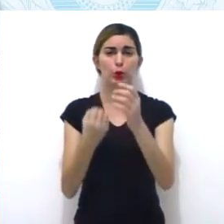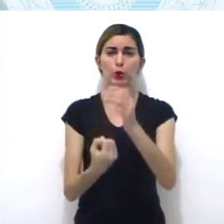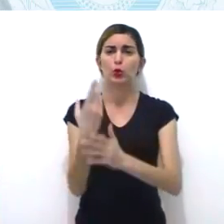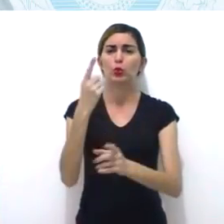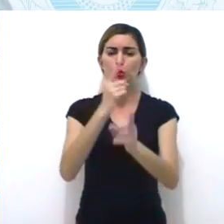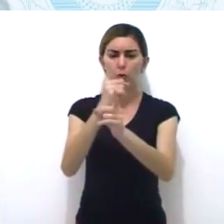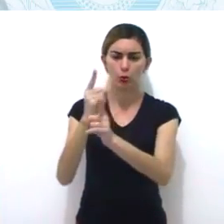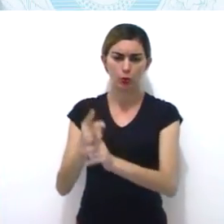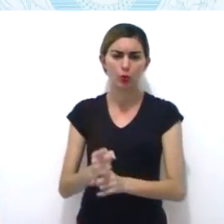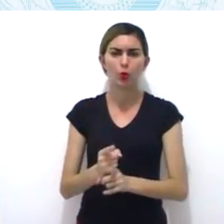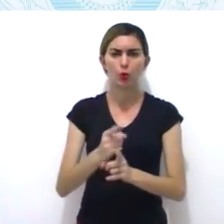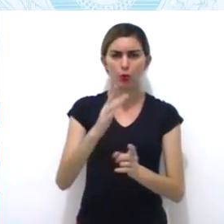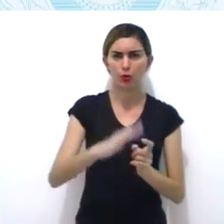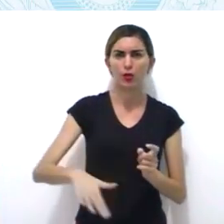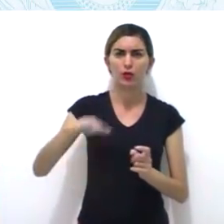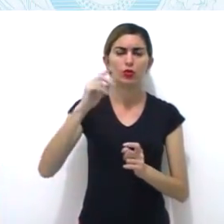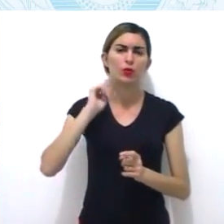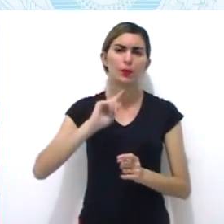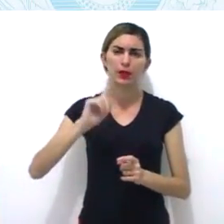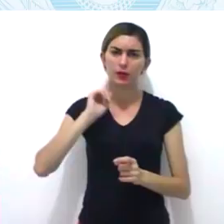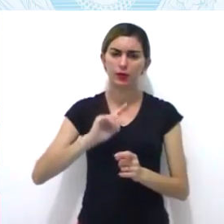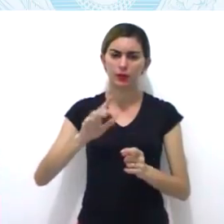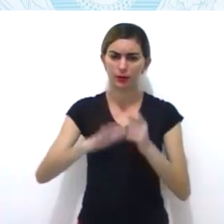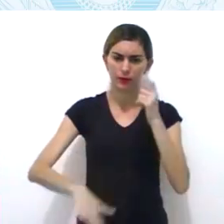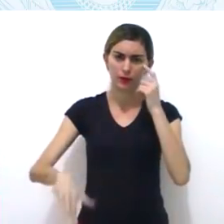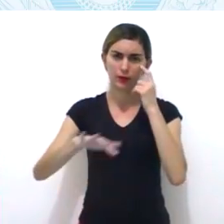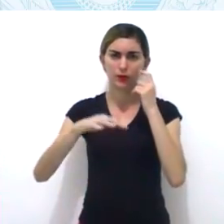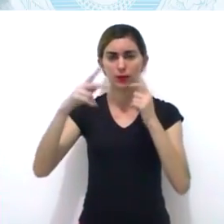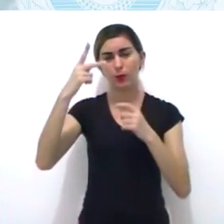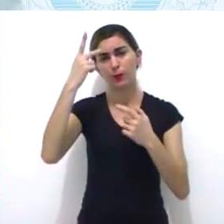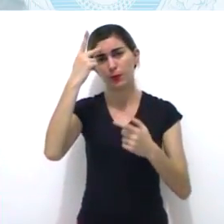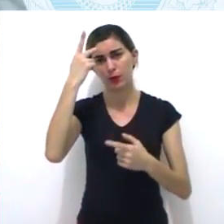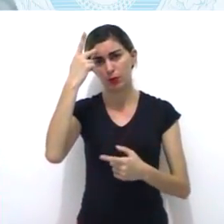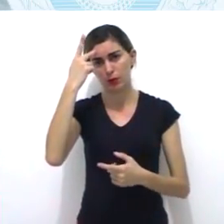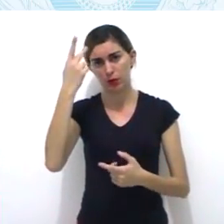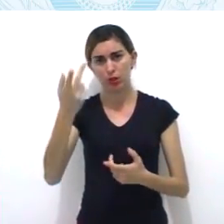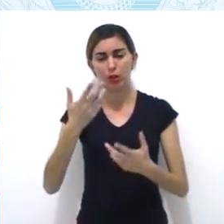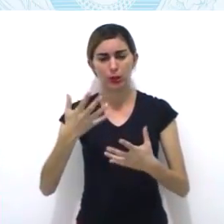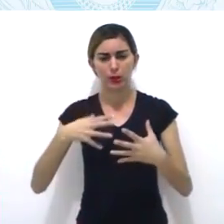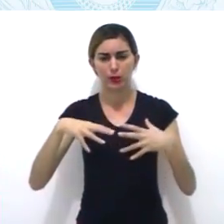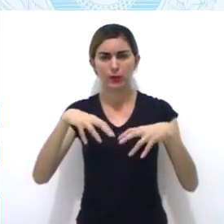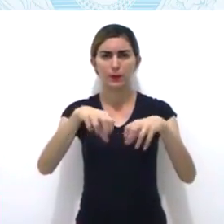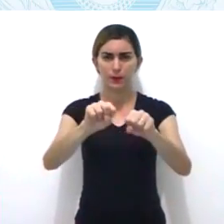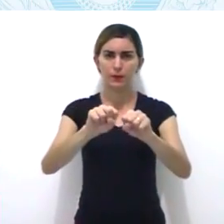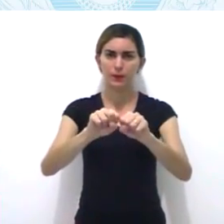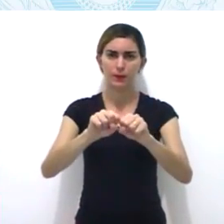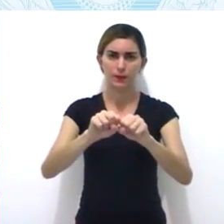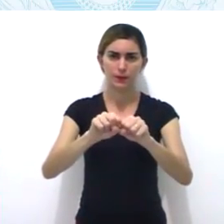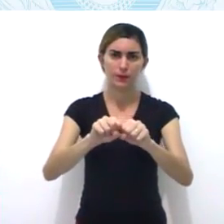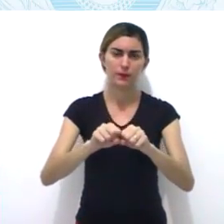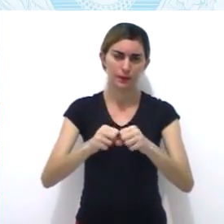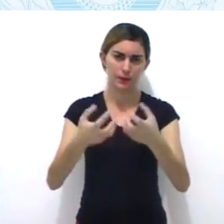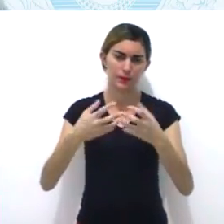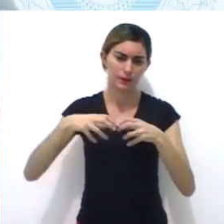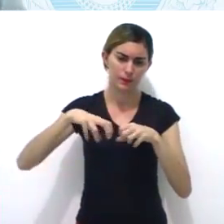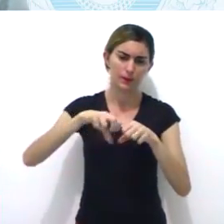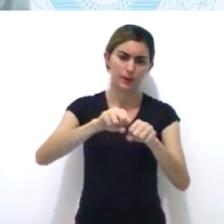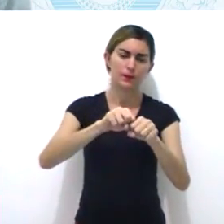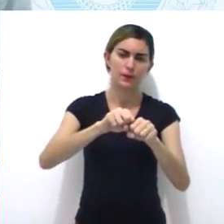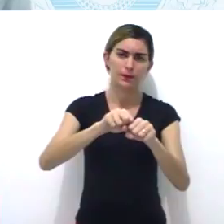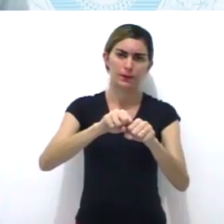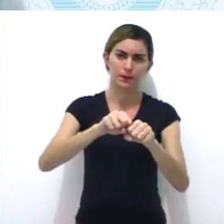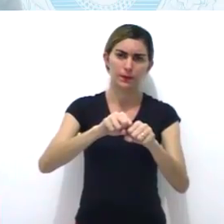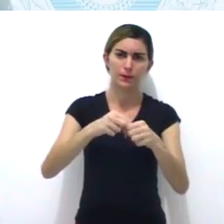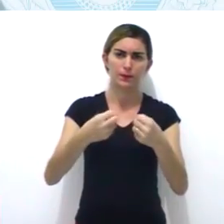da região, pois afirmavam que tinham descoberto as minas. Então, a